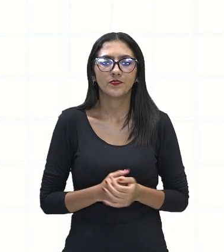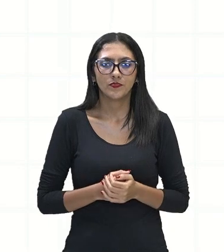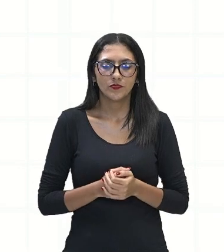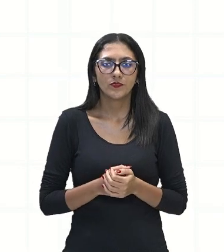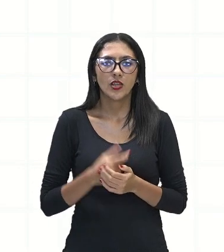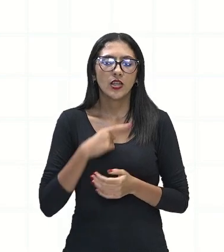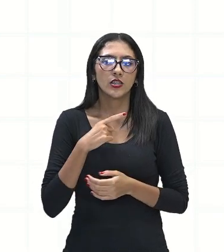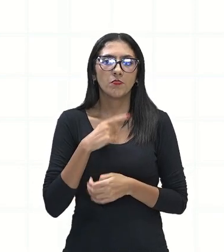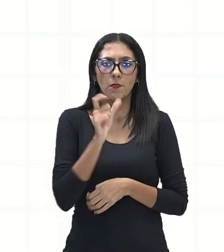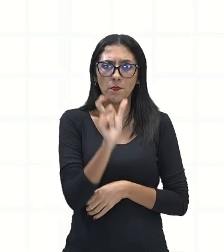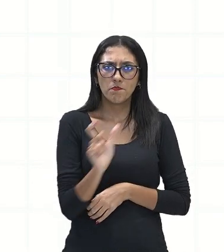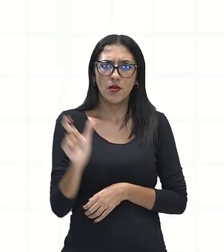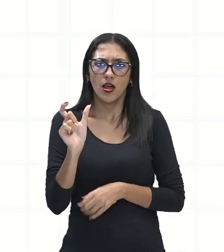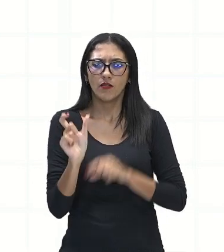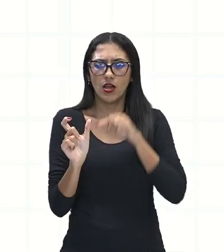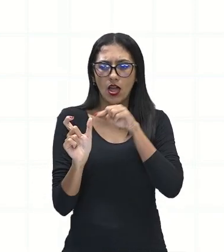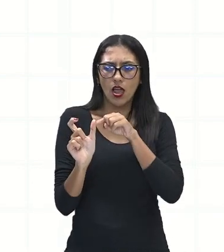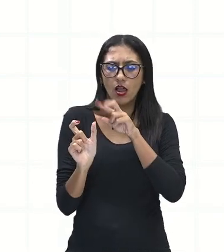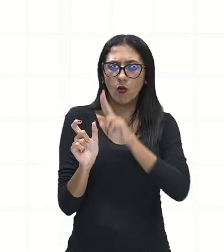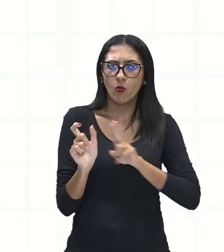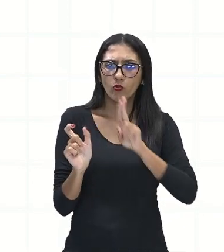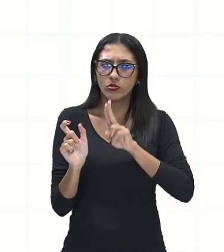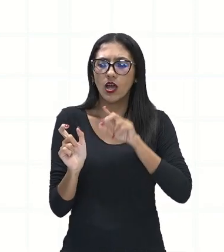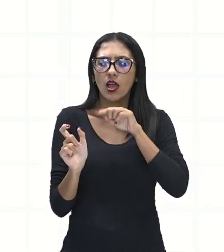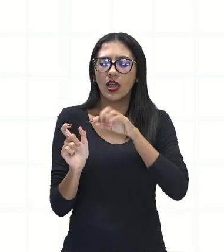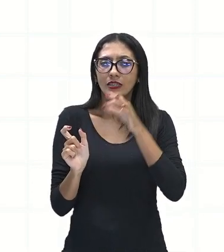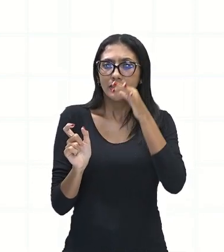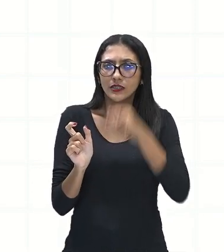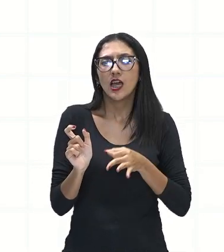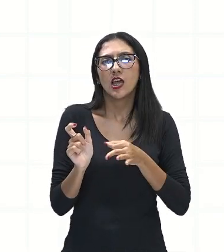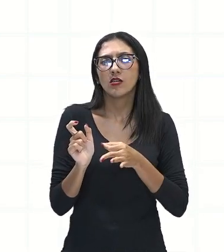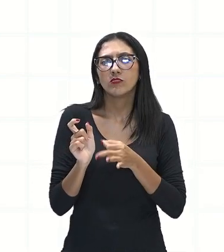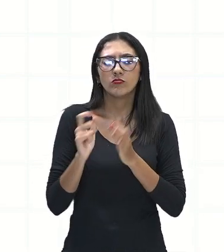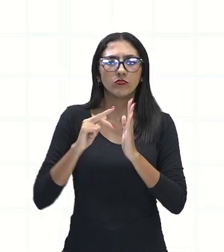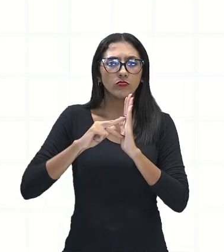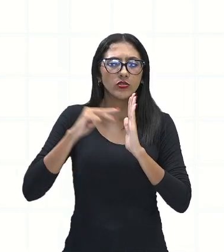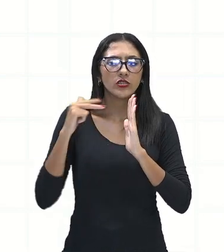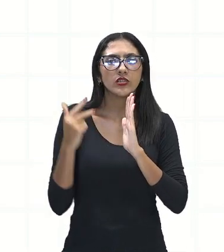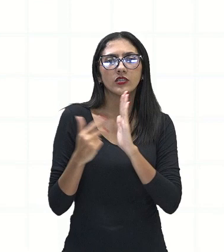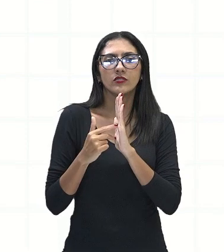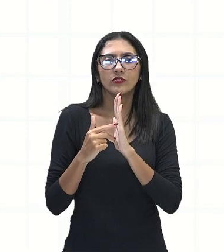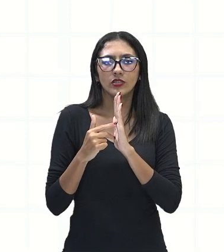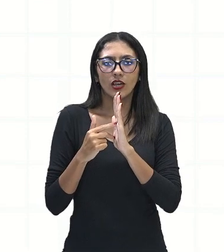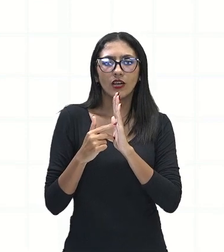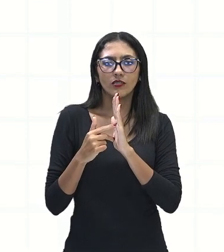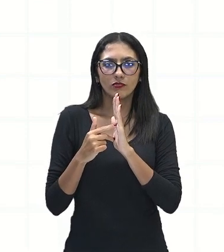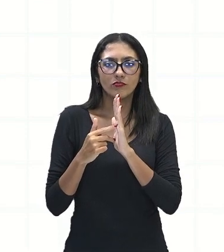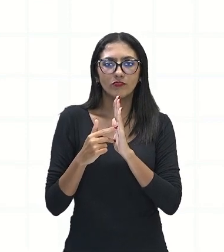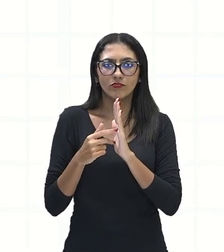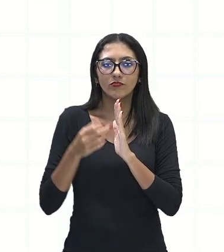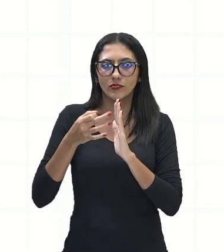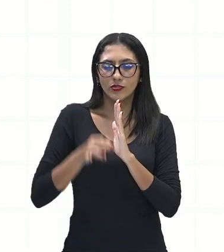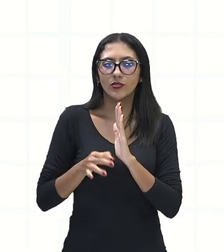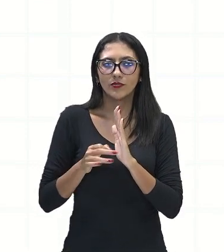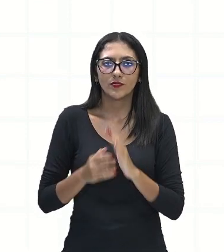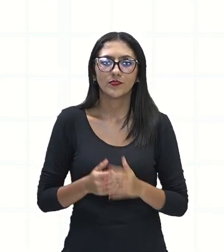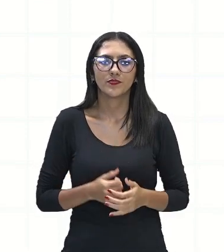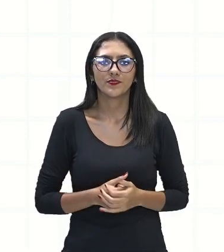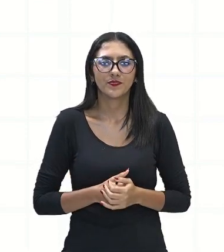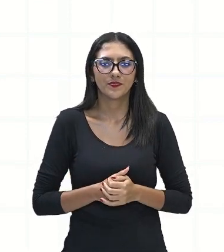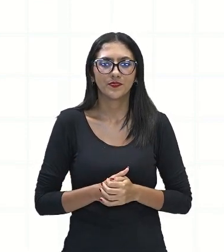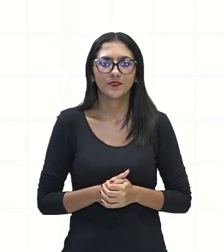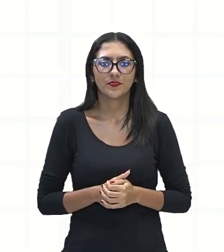determinada palavra e ela vai ter aquele sentido real, né? Daquilo que significa na realidade, né?